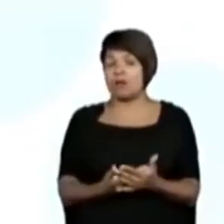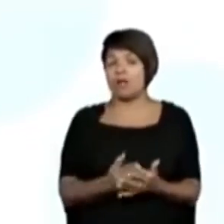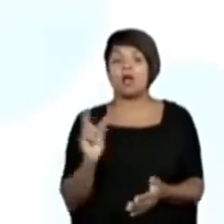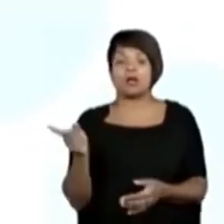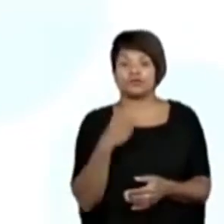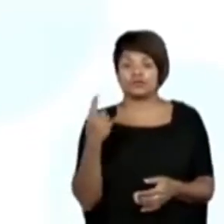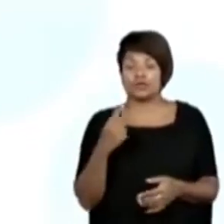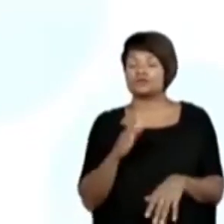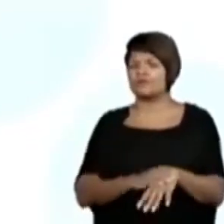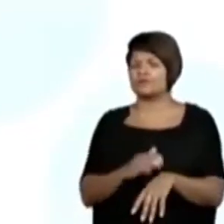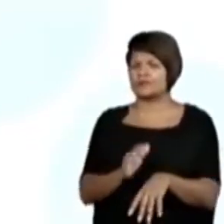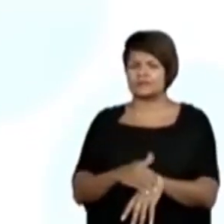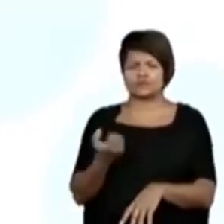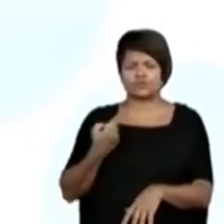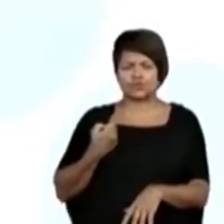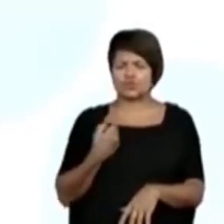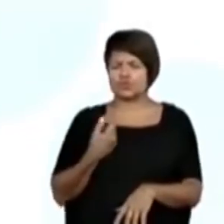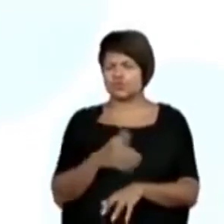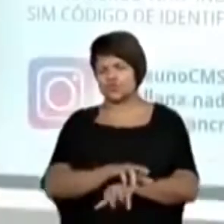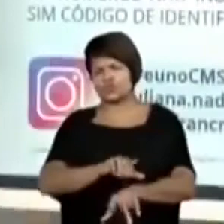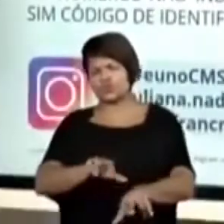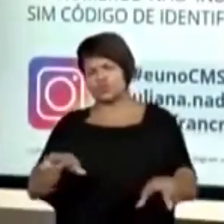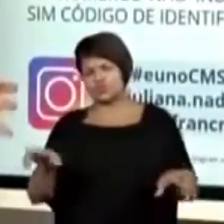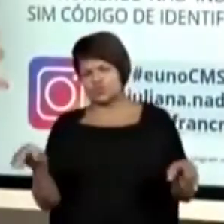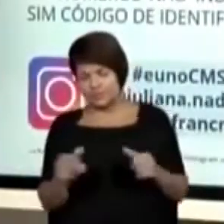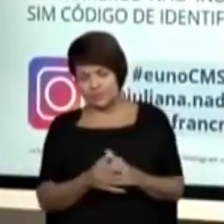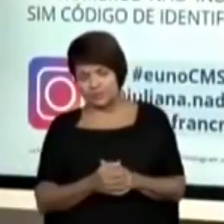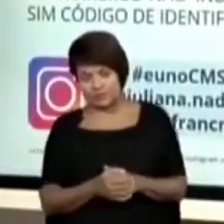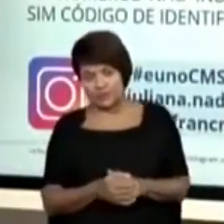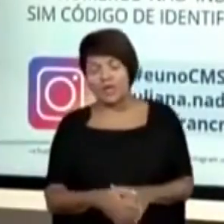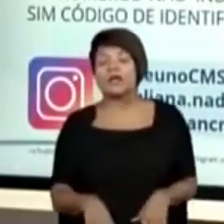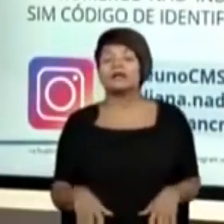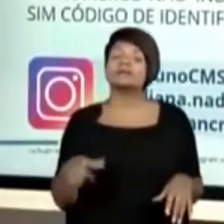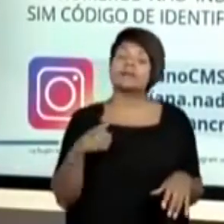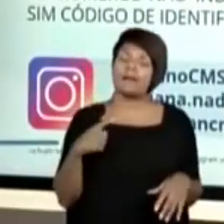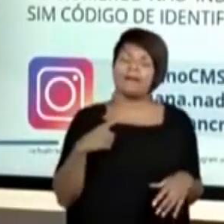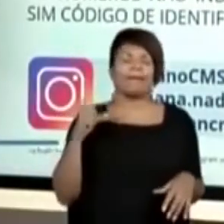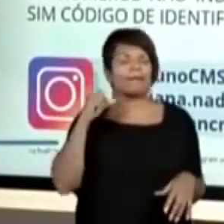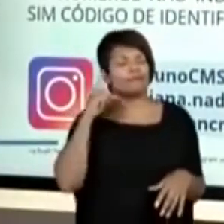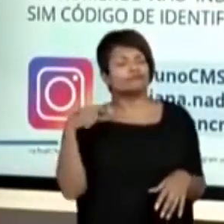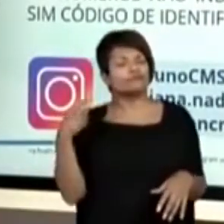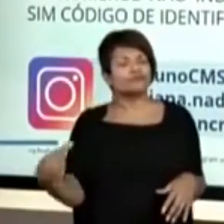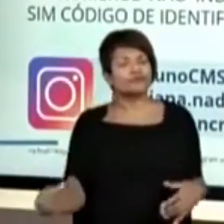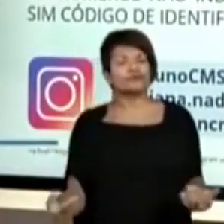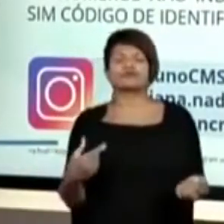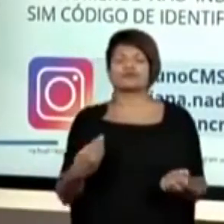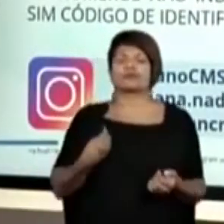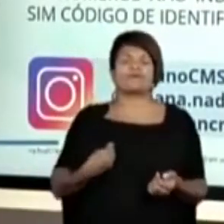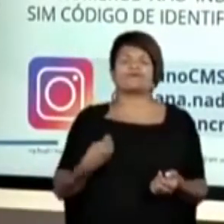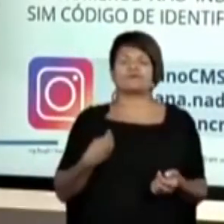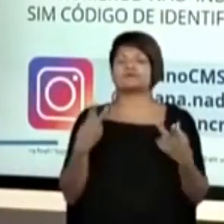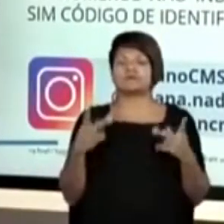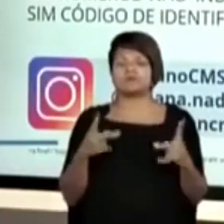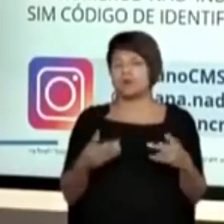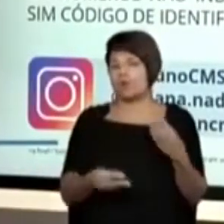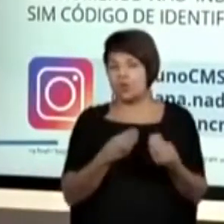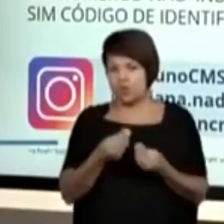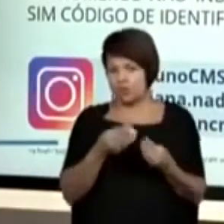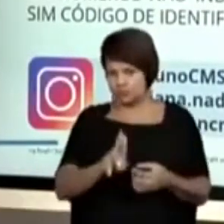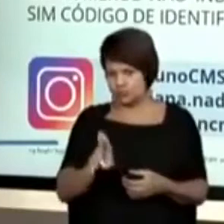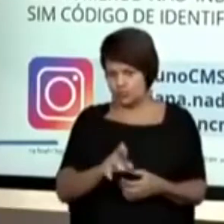trabalhar aí com números, vamos utilizar os números em diferentes situações do nosso cotidiano, tá bom?